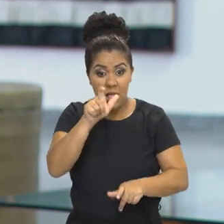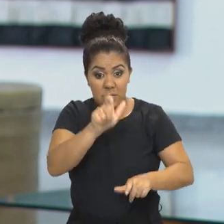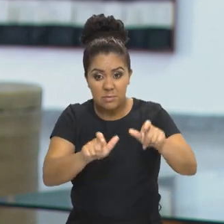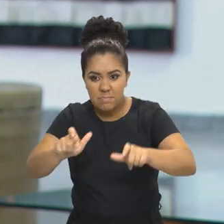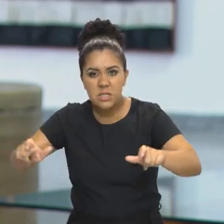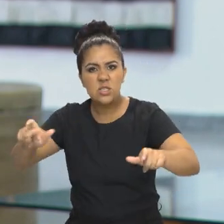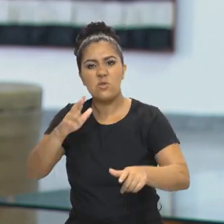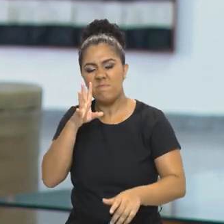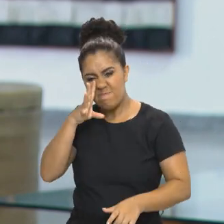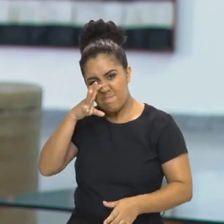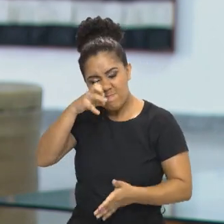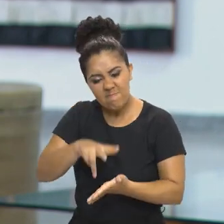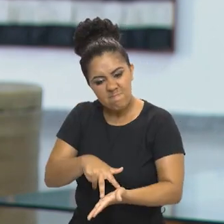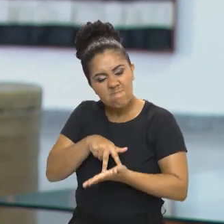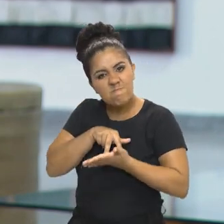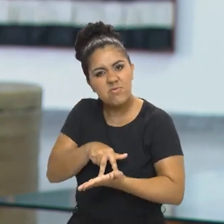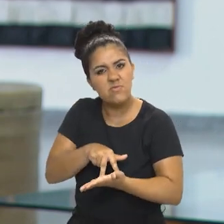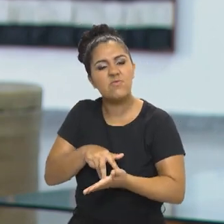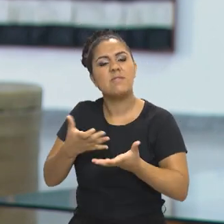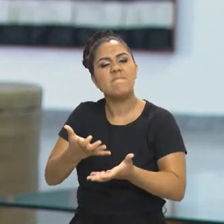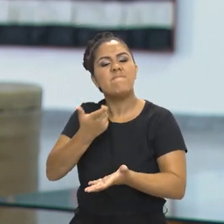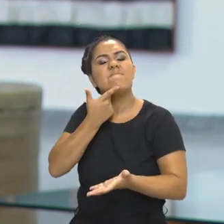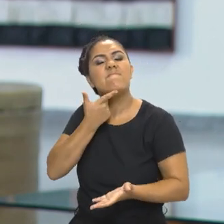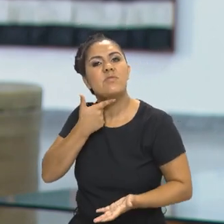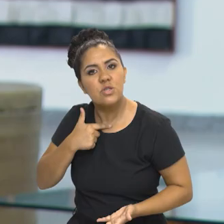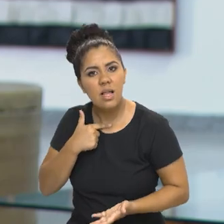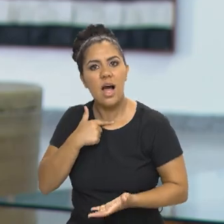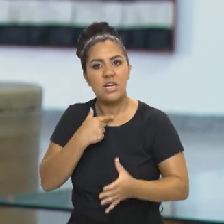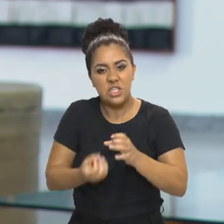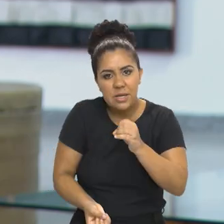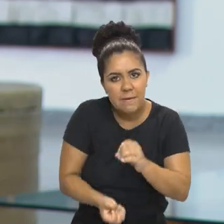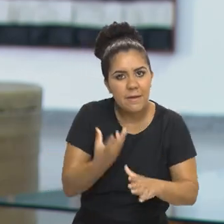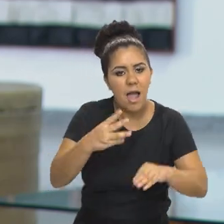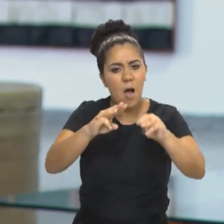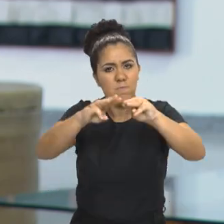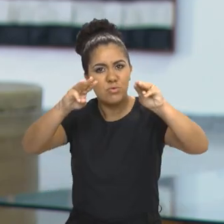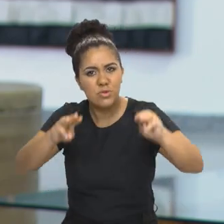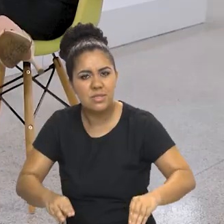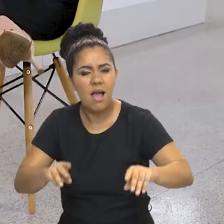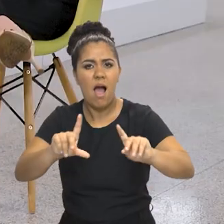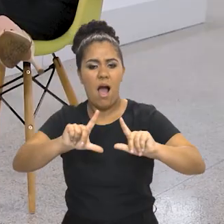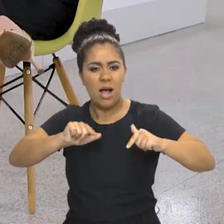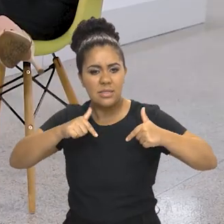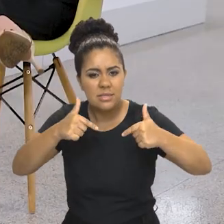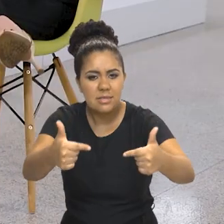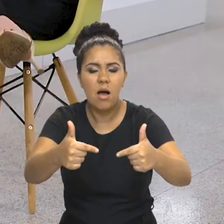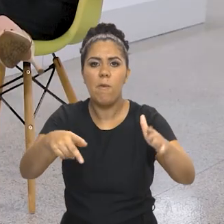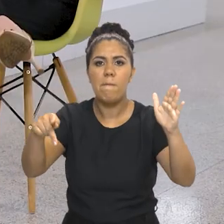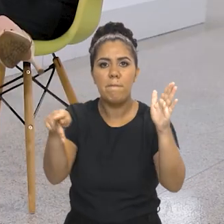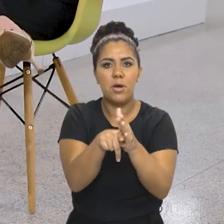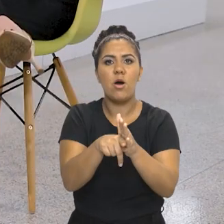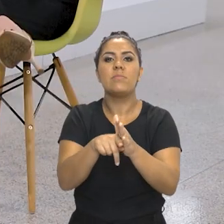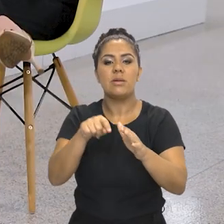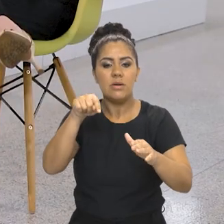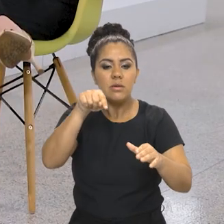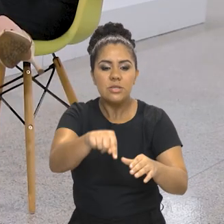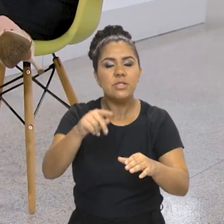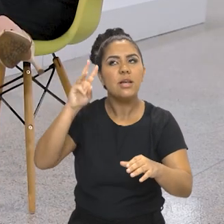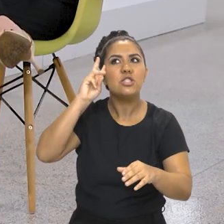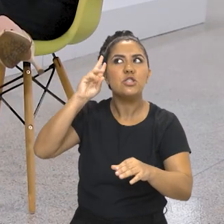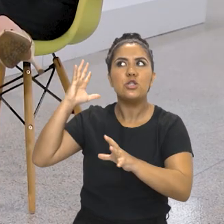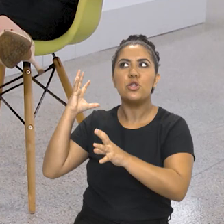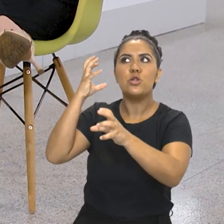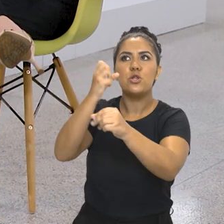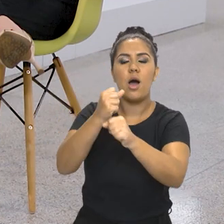anos resistiram com a sua vontade de criar museus e criar ações de memória nas suas comunidades